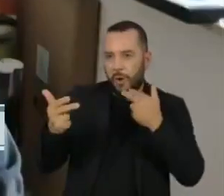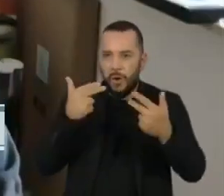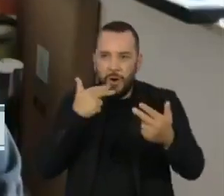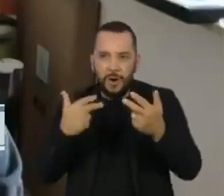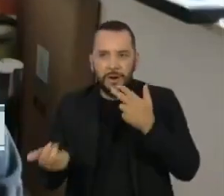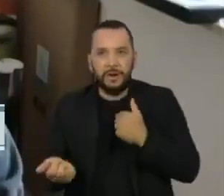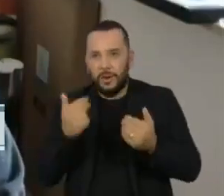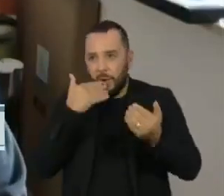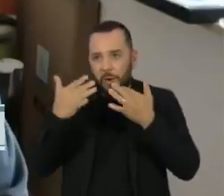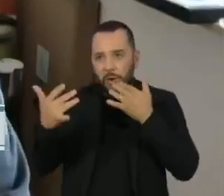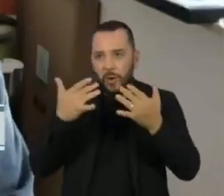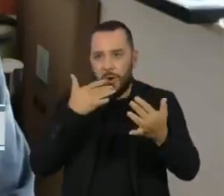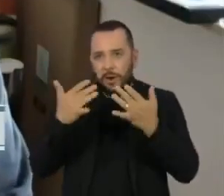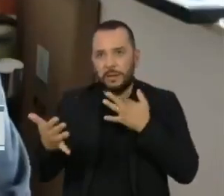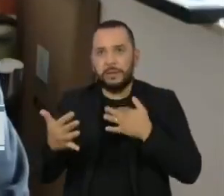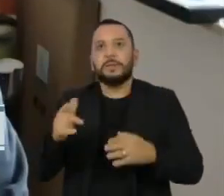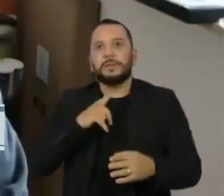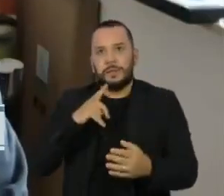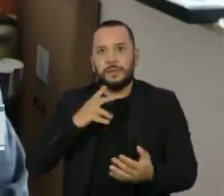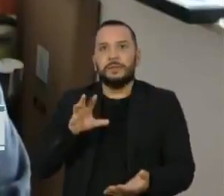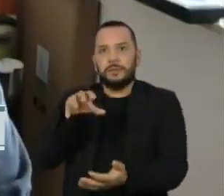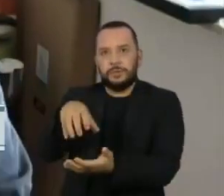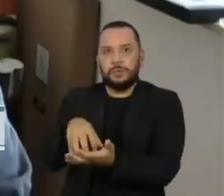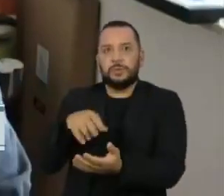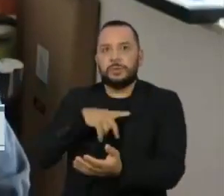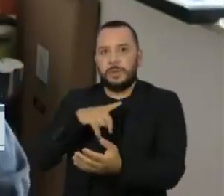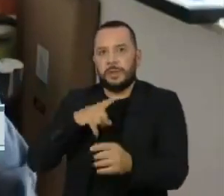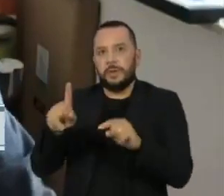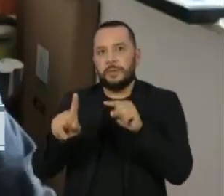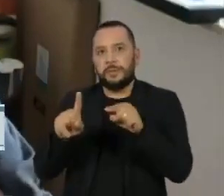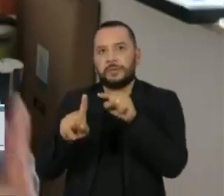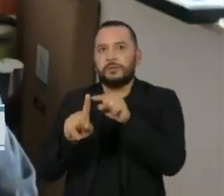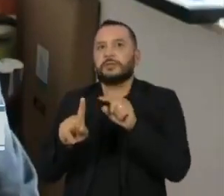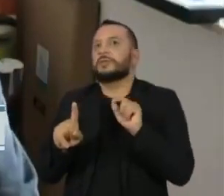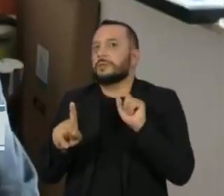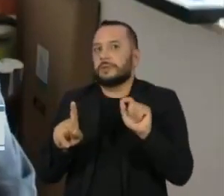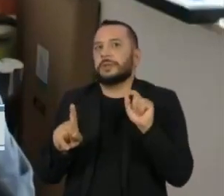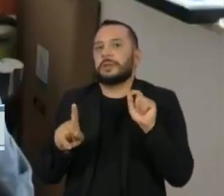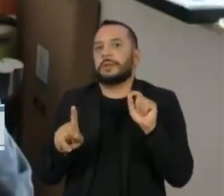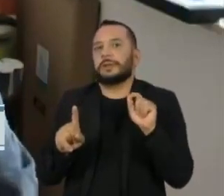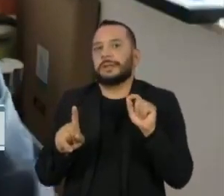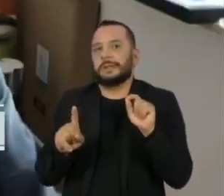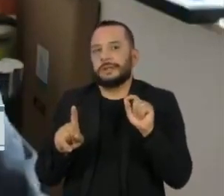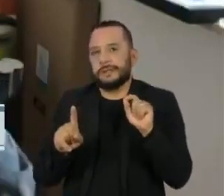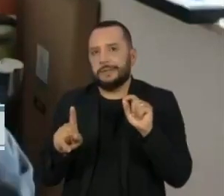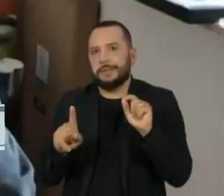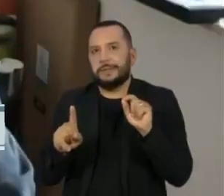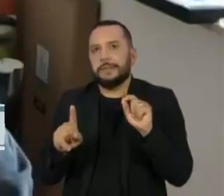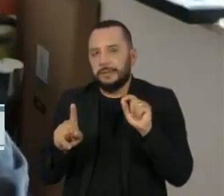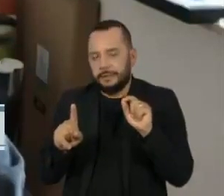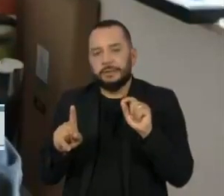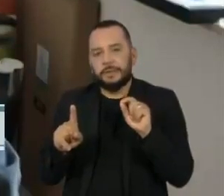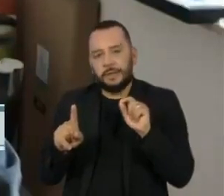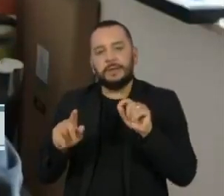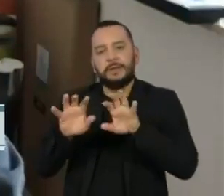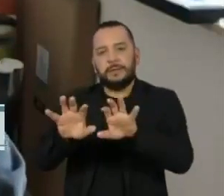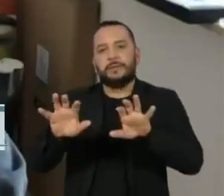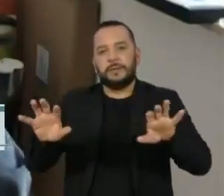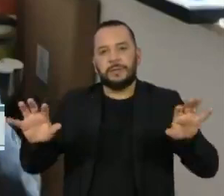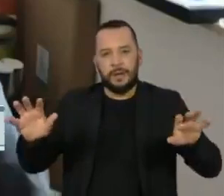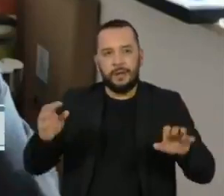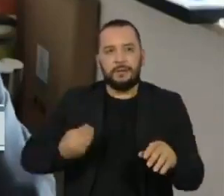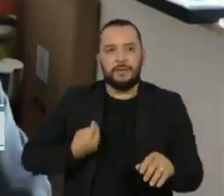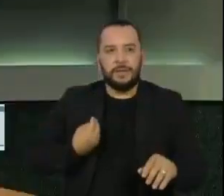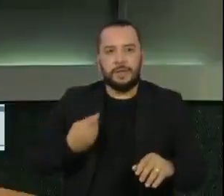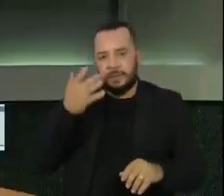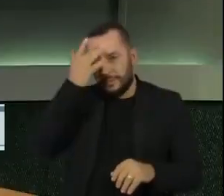vem com esse objetivo realmente de trazer e transformar as vidas através da